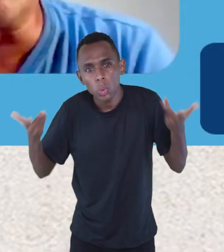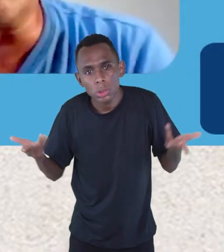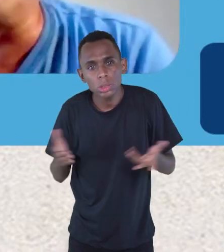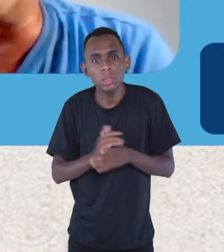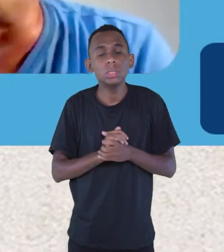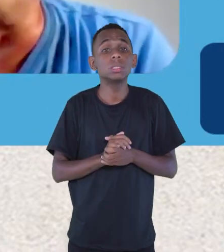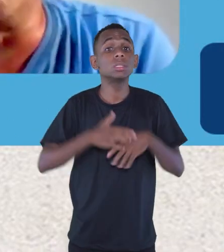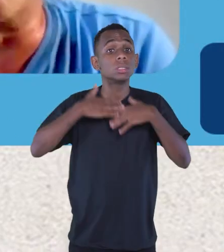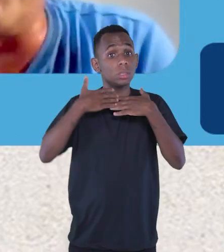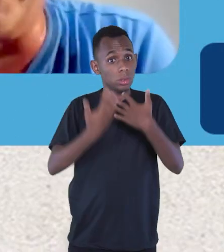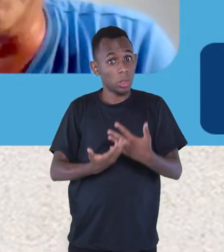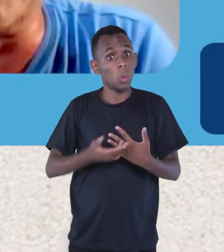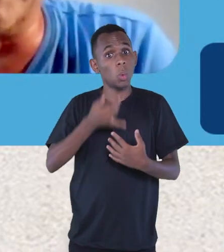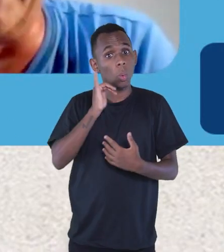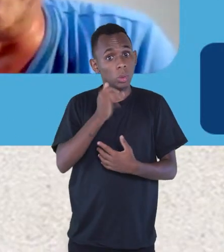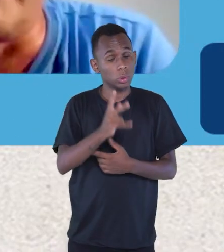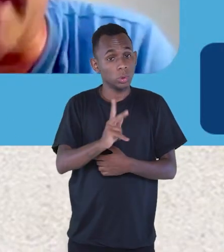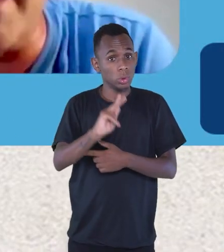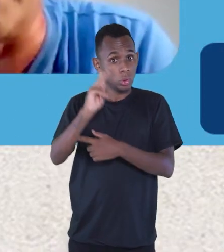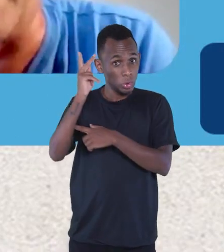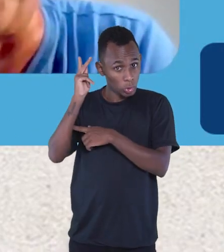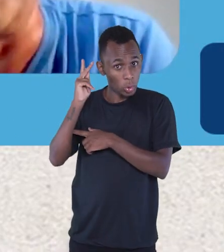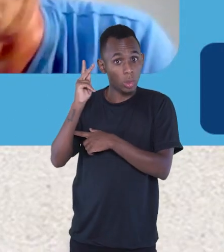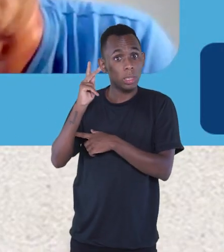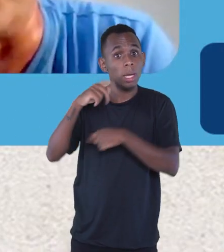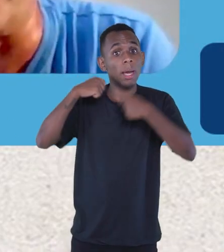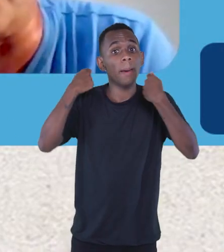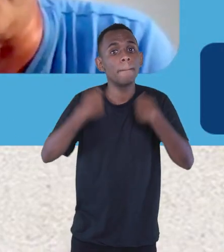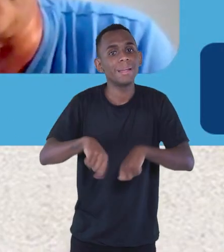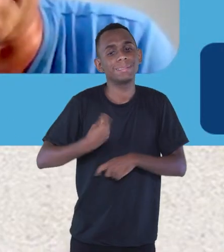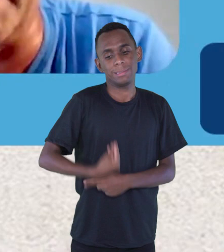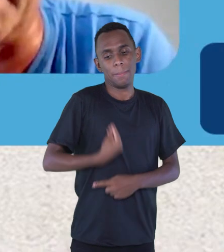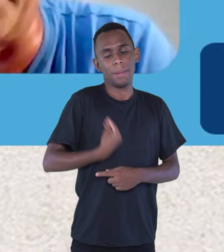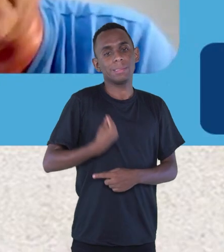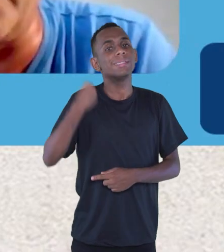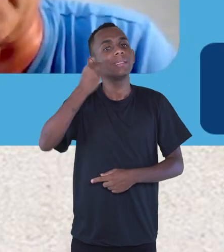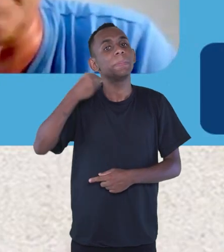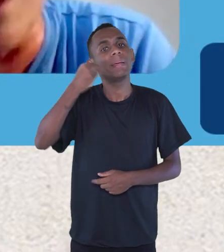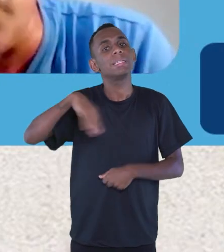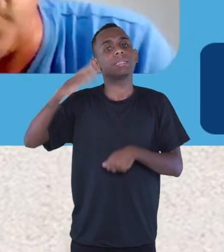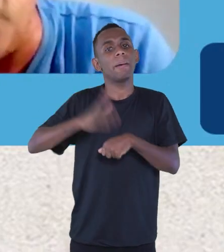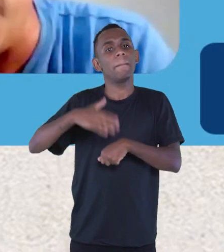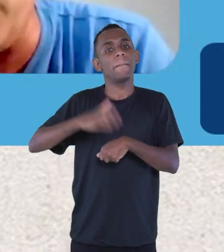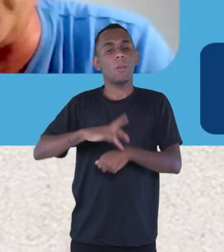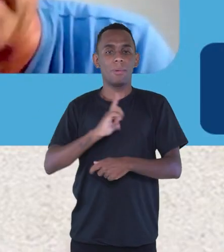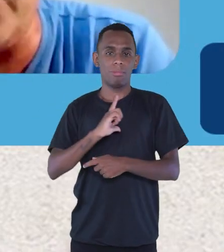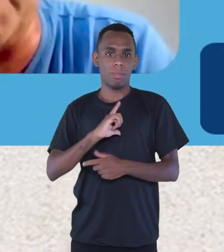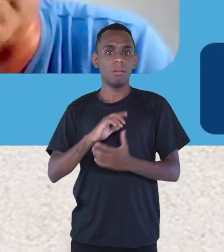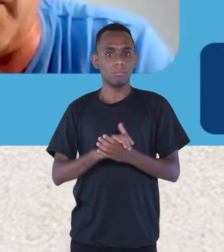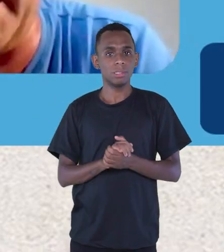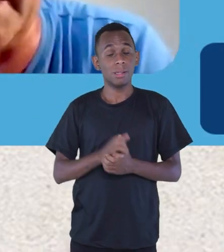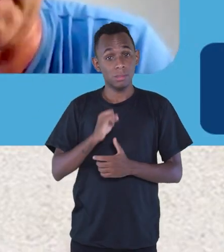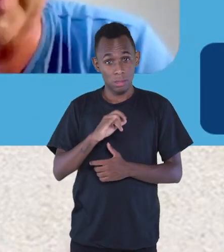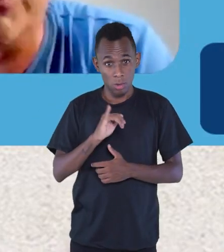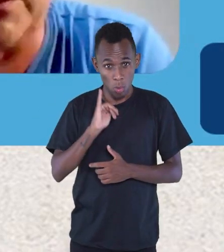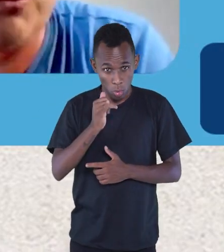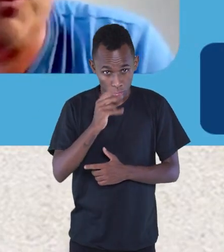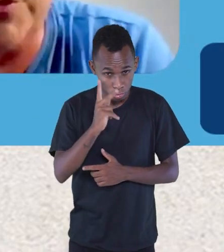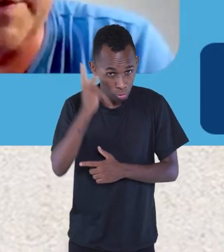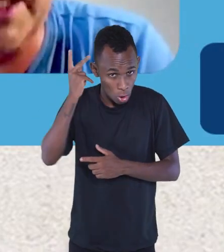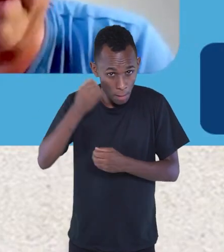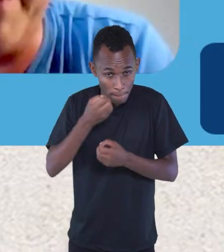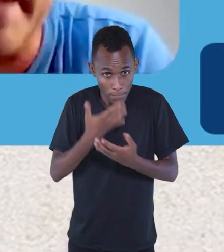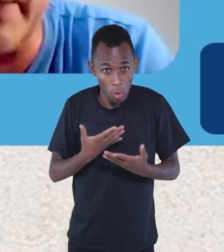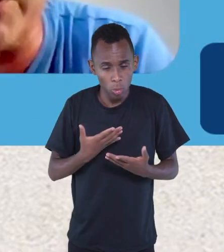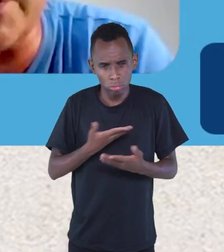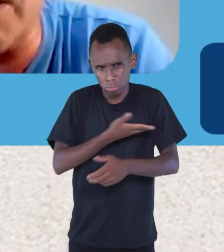Então, esse contador de histórias, ele tem que estar presente. Eu costumo dizer que, se eu sou um bom contador de histórias, as pessoas